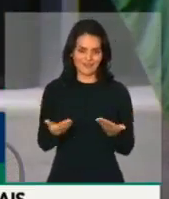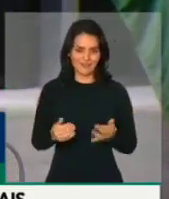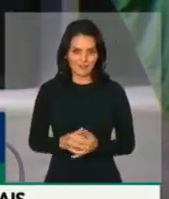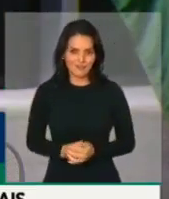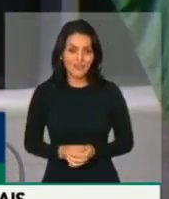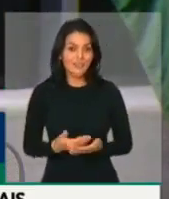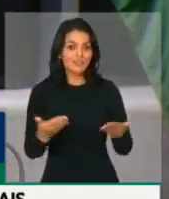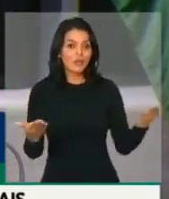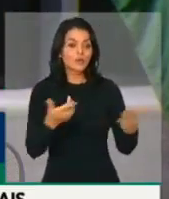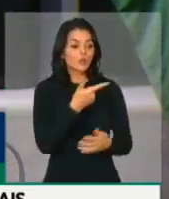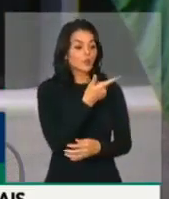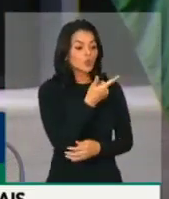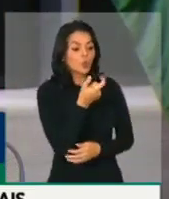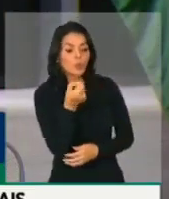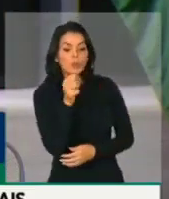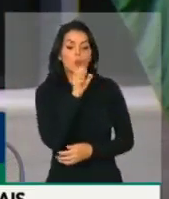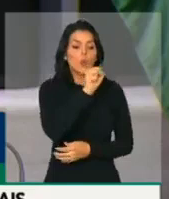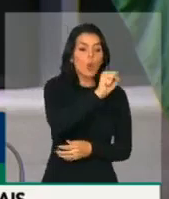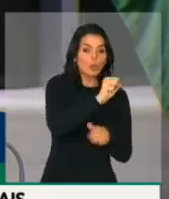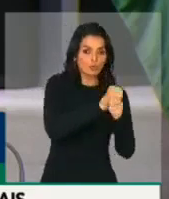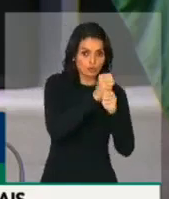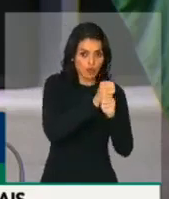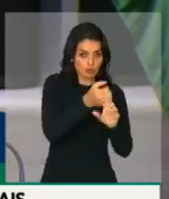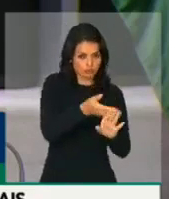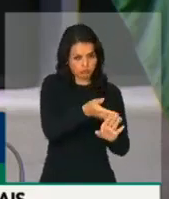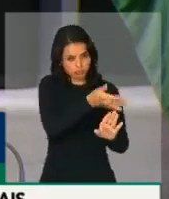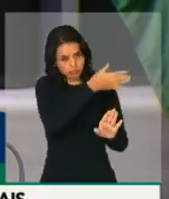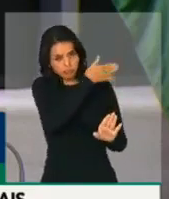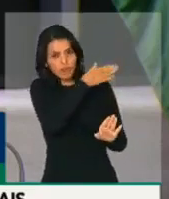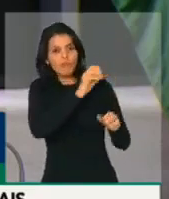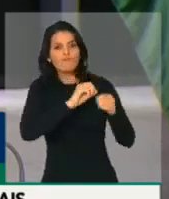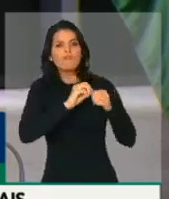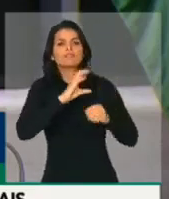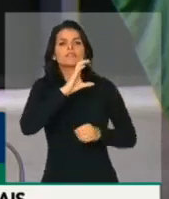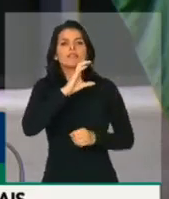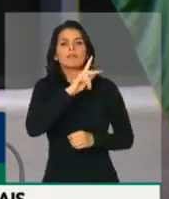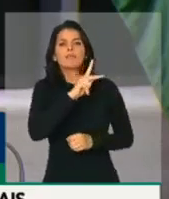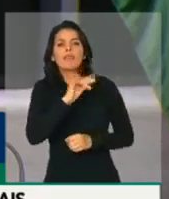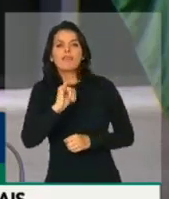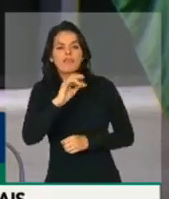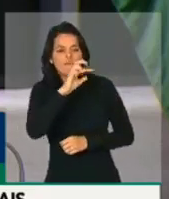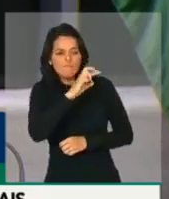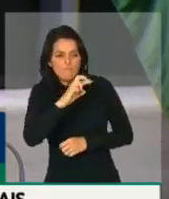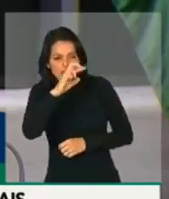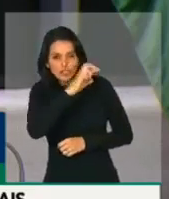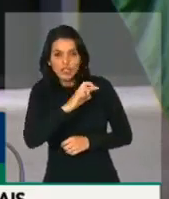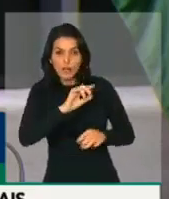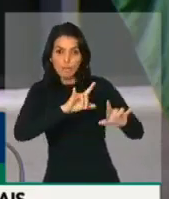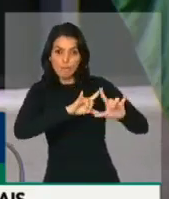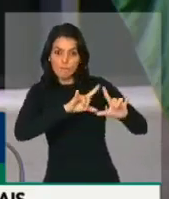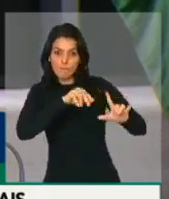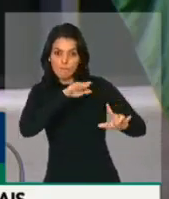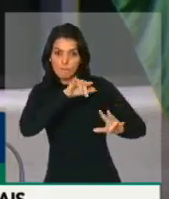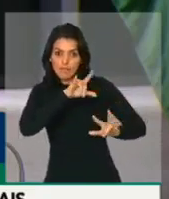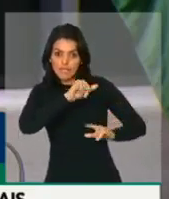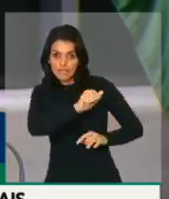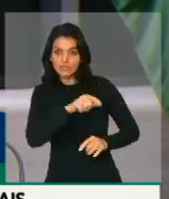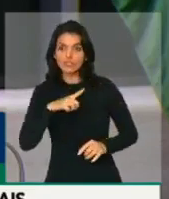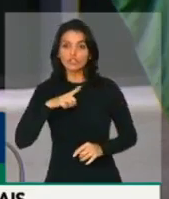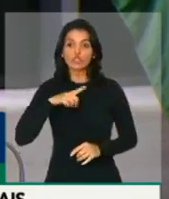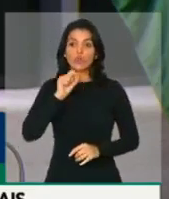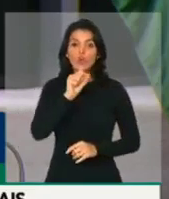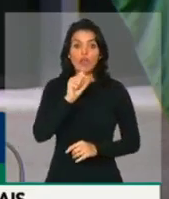Em 2008, quando nós fizemos a CPI das Milícias, havia naquele momento, deputado Ajandira, o